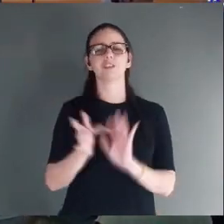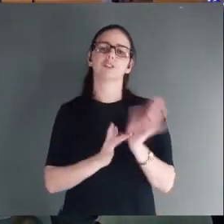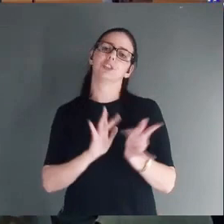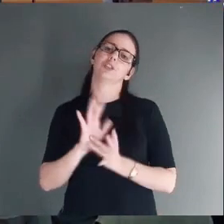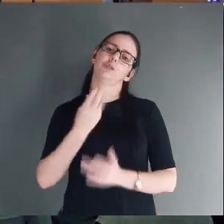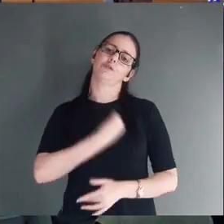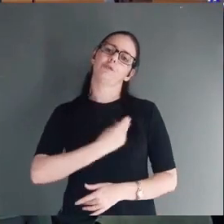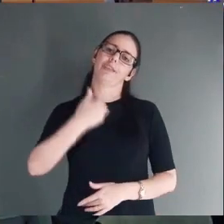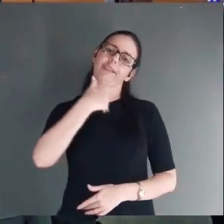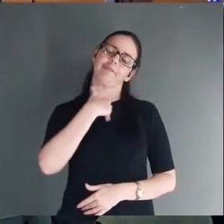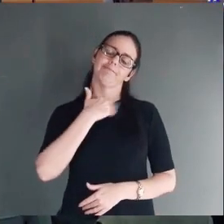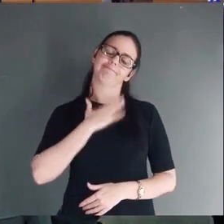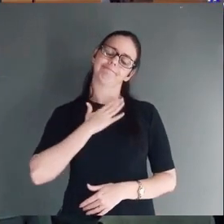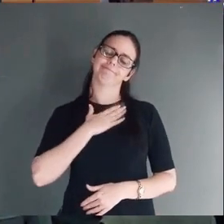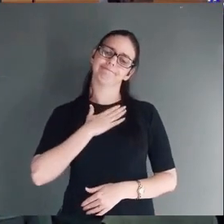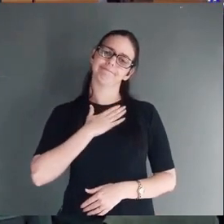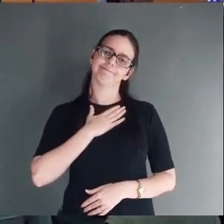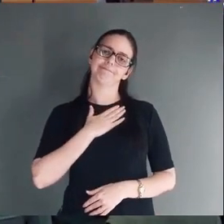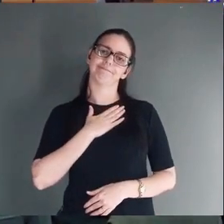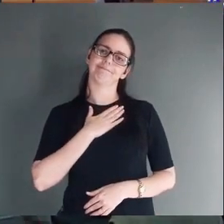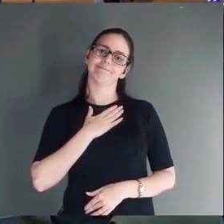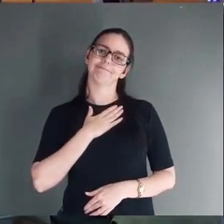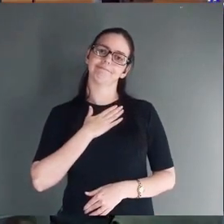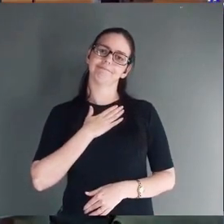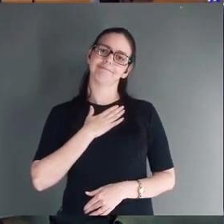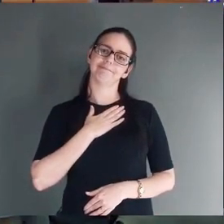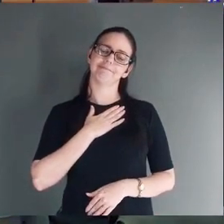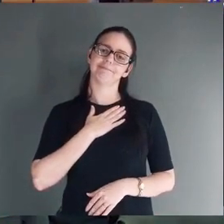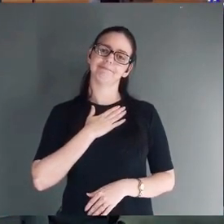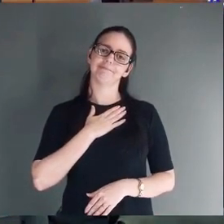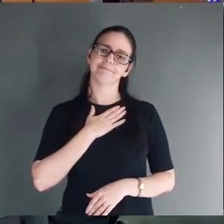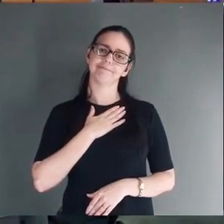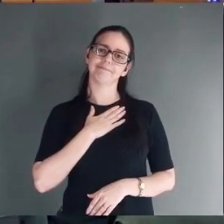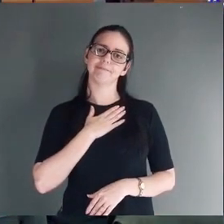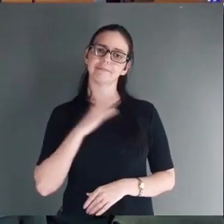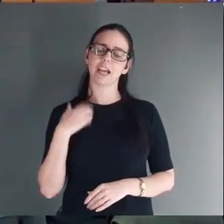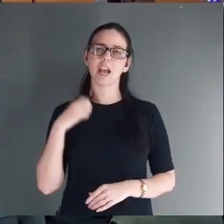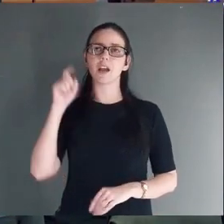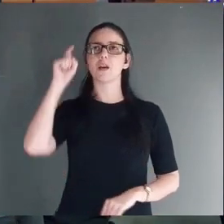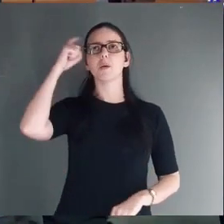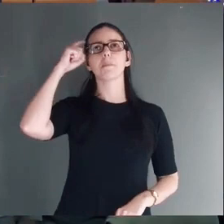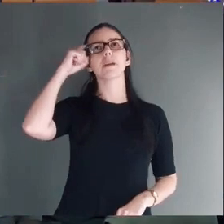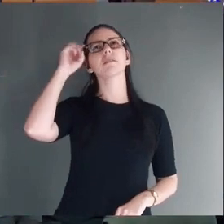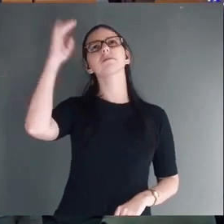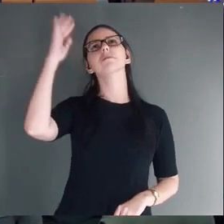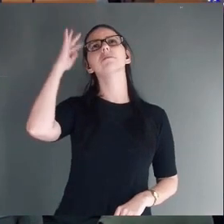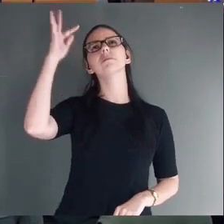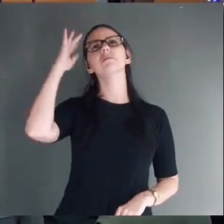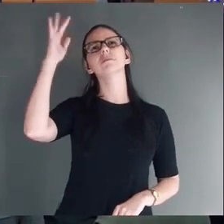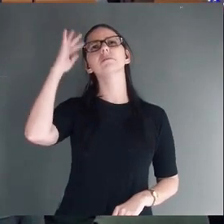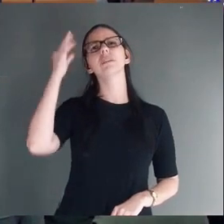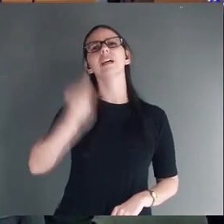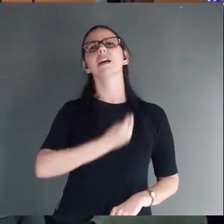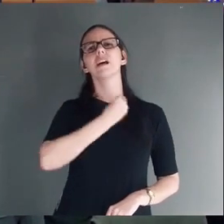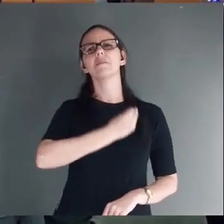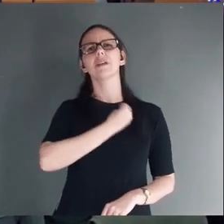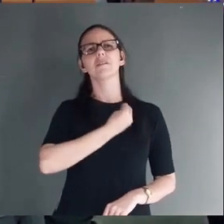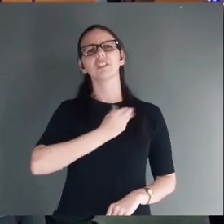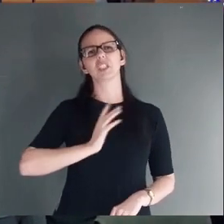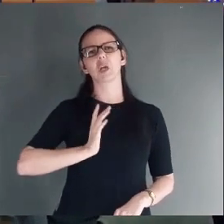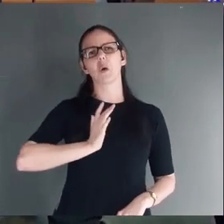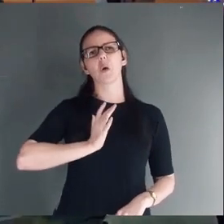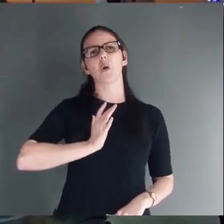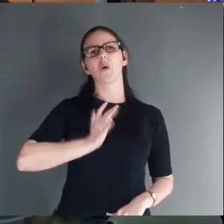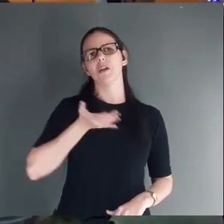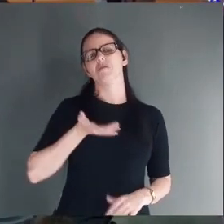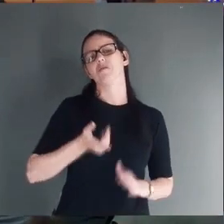É o sentido. É o quanto eu paro para refletir. Olhando como a minha vida estava fedida.